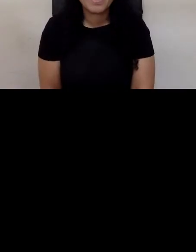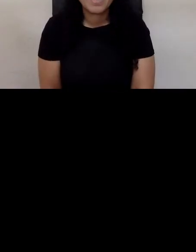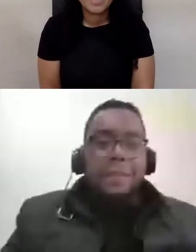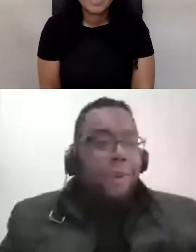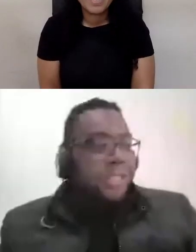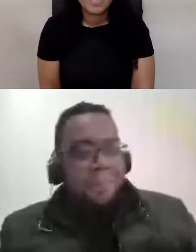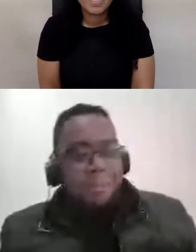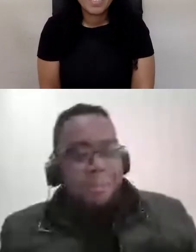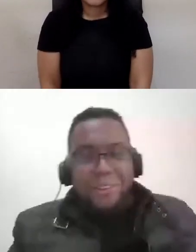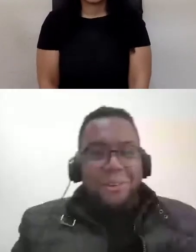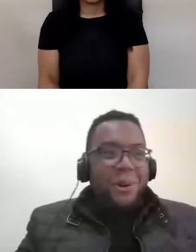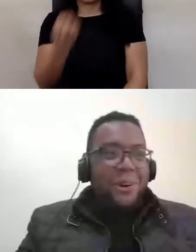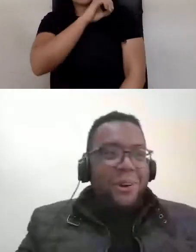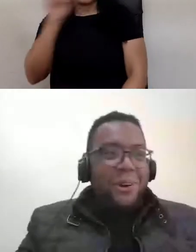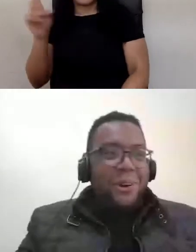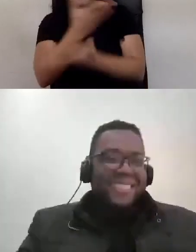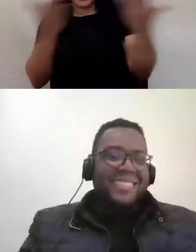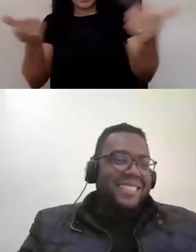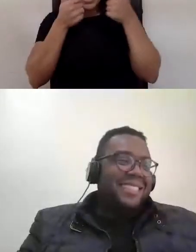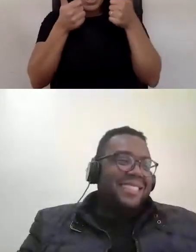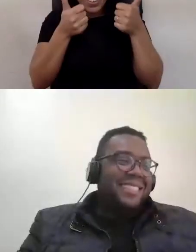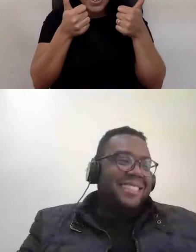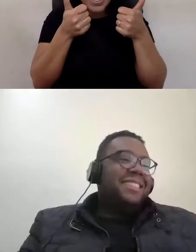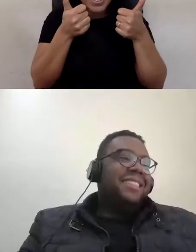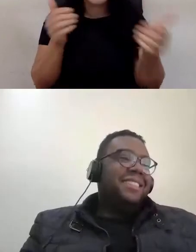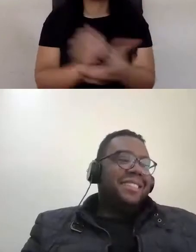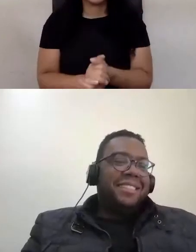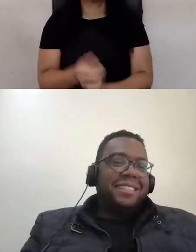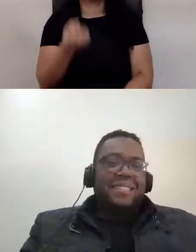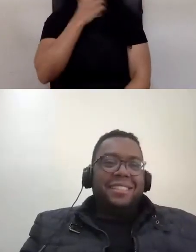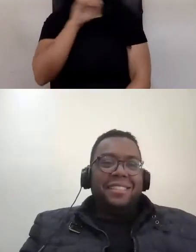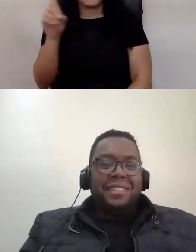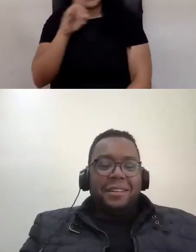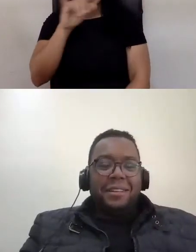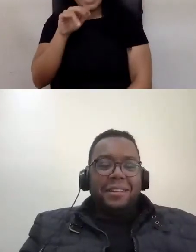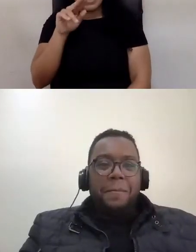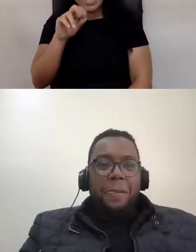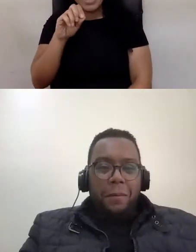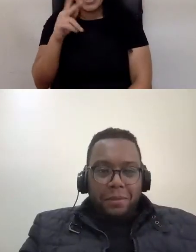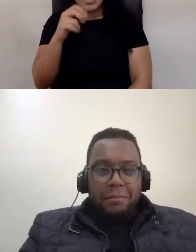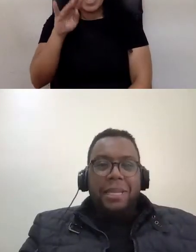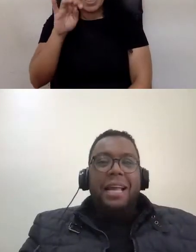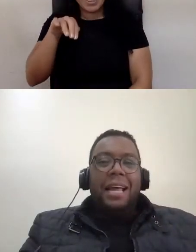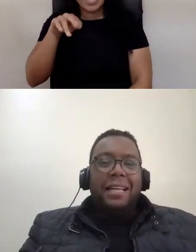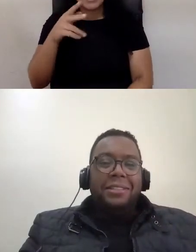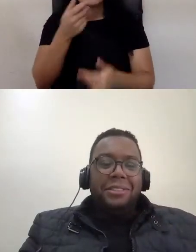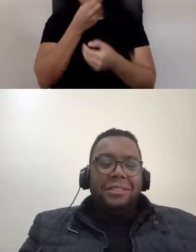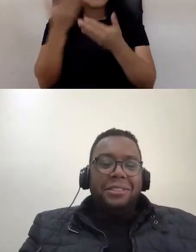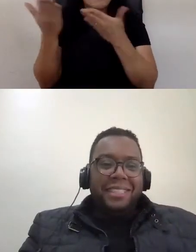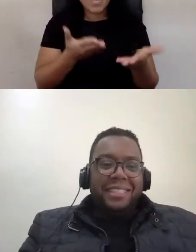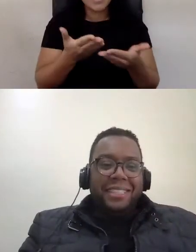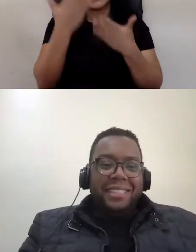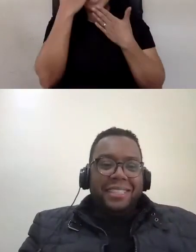Bom dia, pessoal. Tudo bom? Bom dia, Jonathan. Seja bem-vindo. Obrigado.